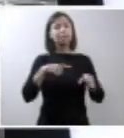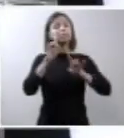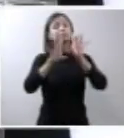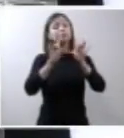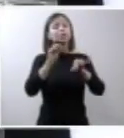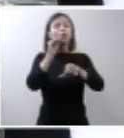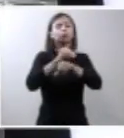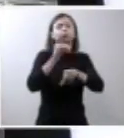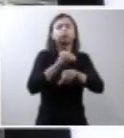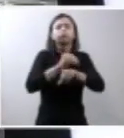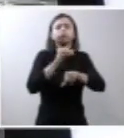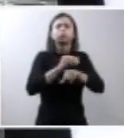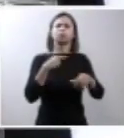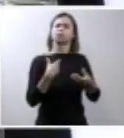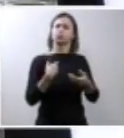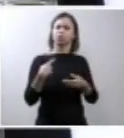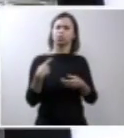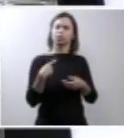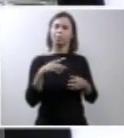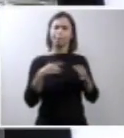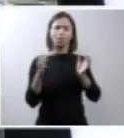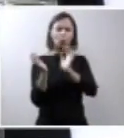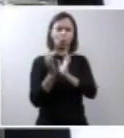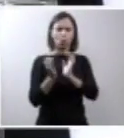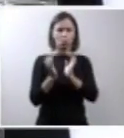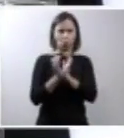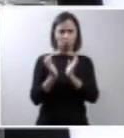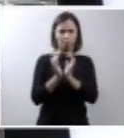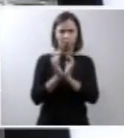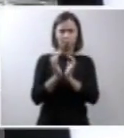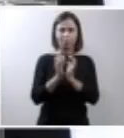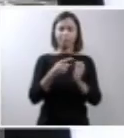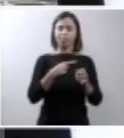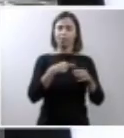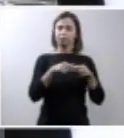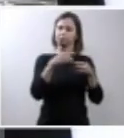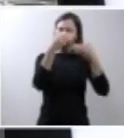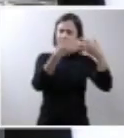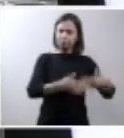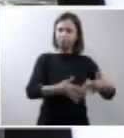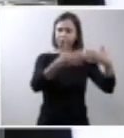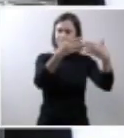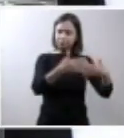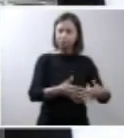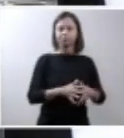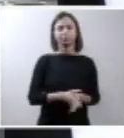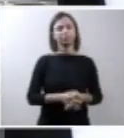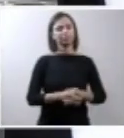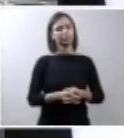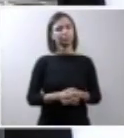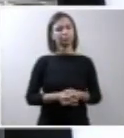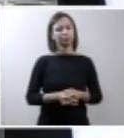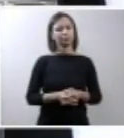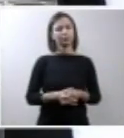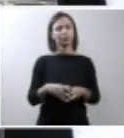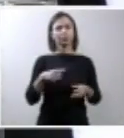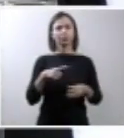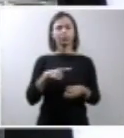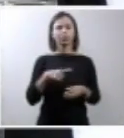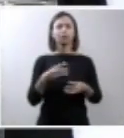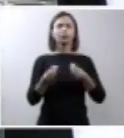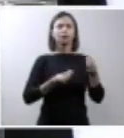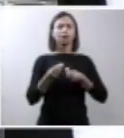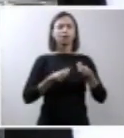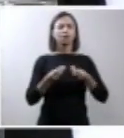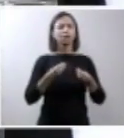especial. Eu digo, tudo bem. Disse isso antes de ele fazer a ultrassom. Disse, olha, Michelle, em mil acontece em uma. Isso não quer